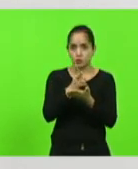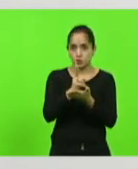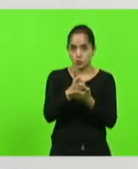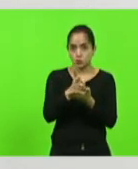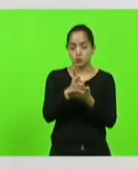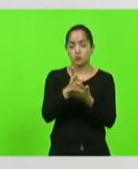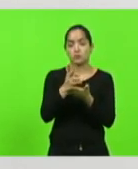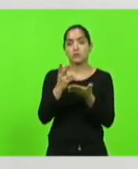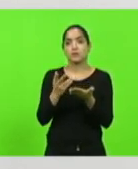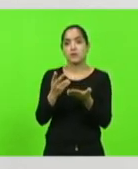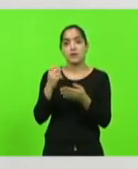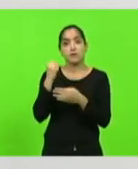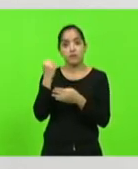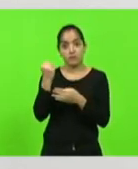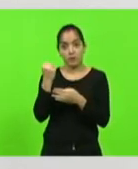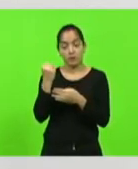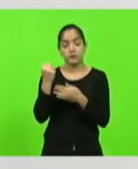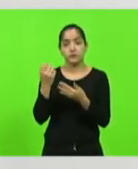alavanca também